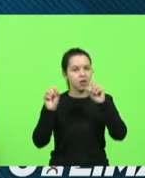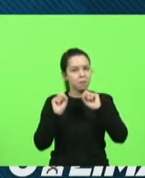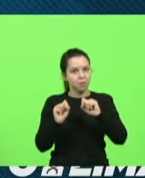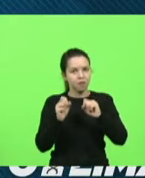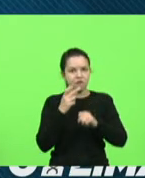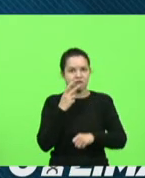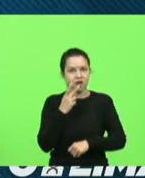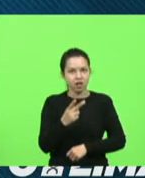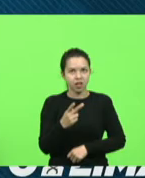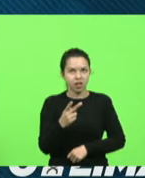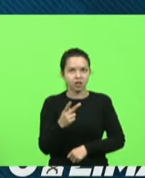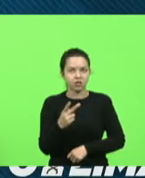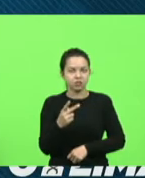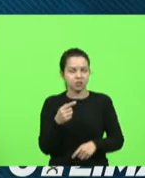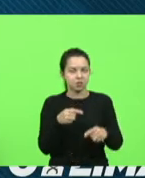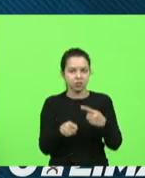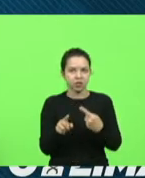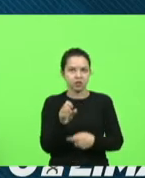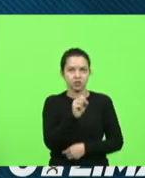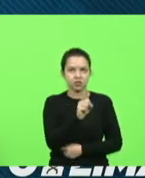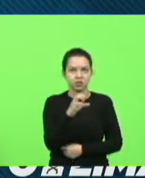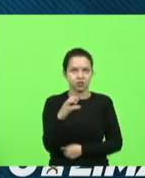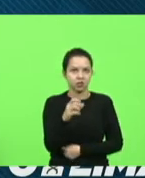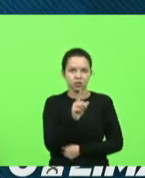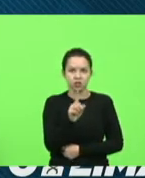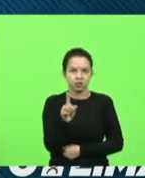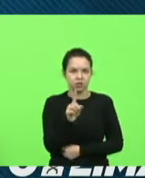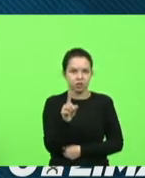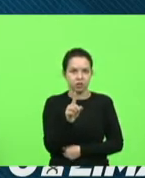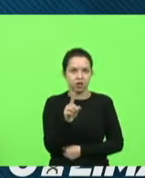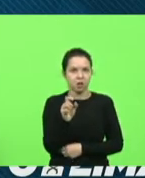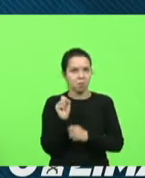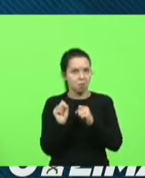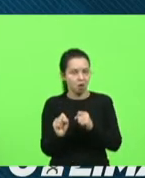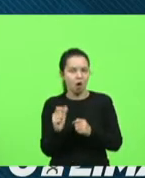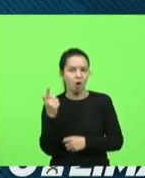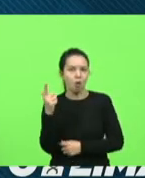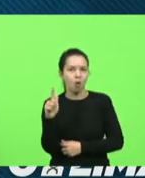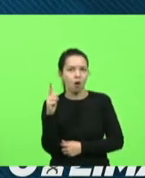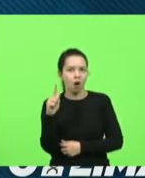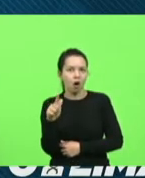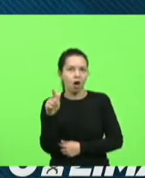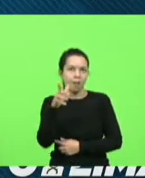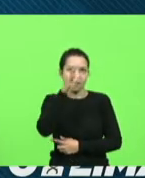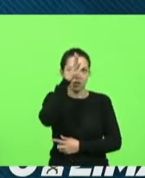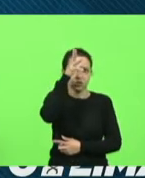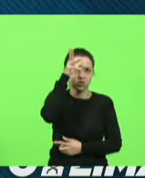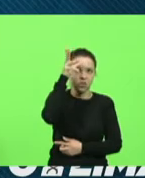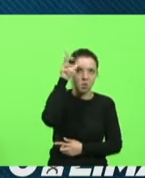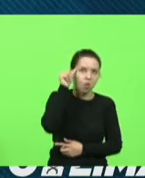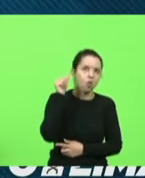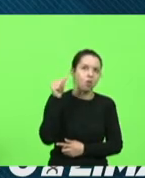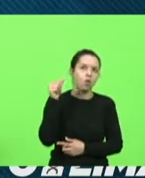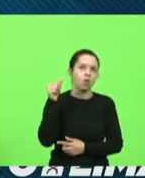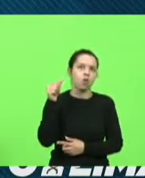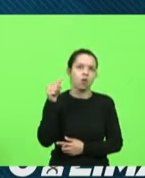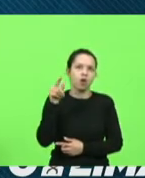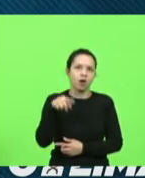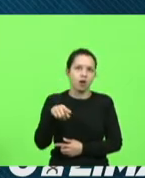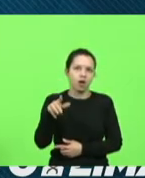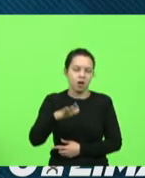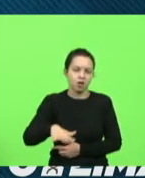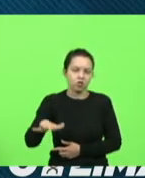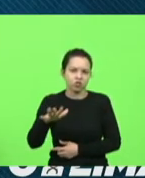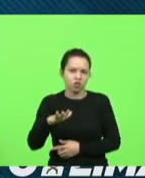falando que não se tratava de Santa Catarina que se tratava de Goiás lá do Amazonas né naquela lugares